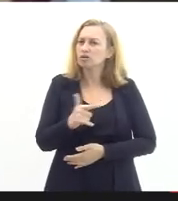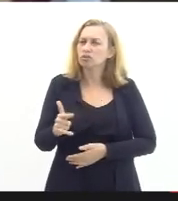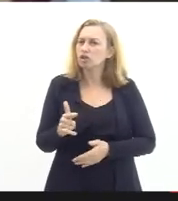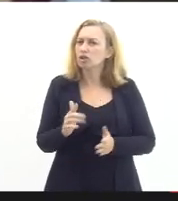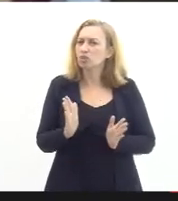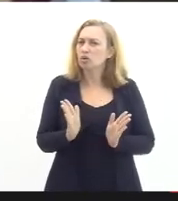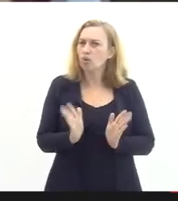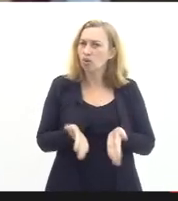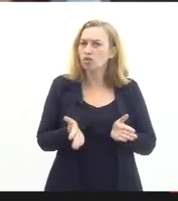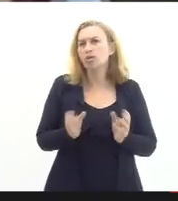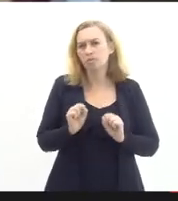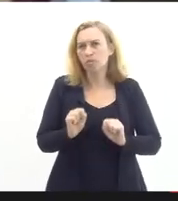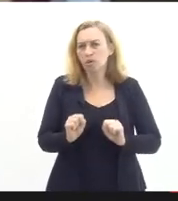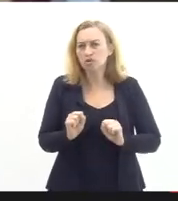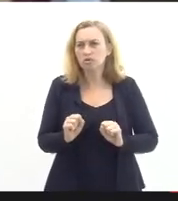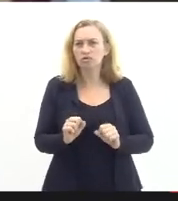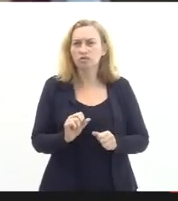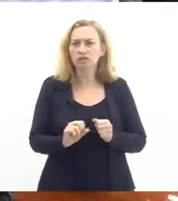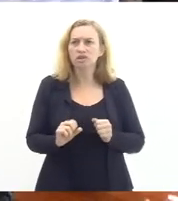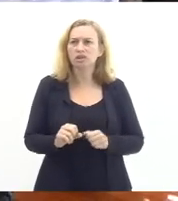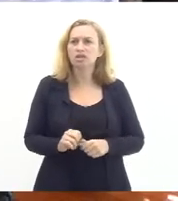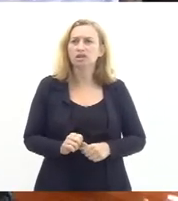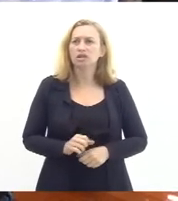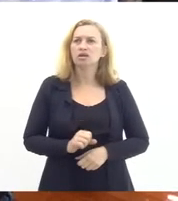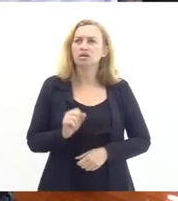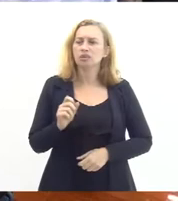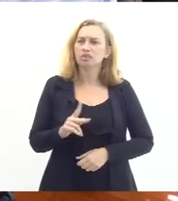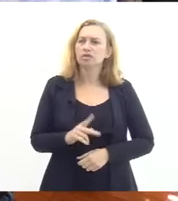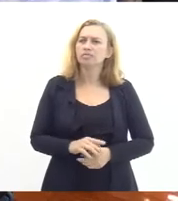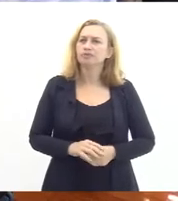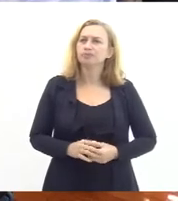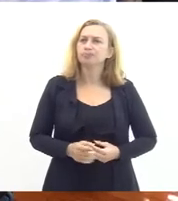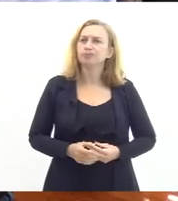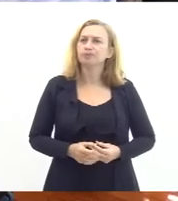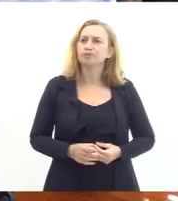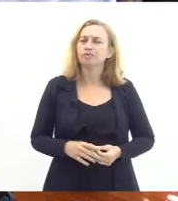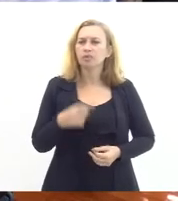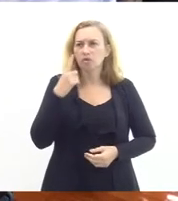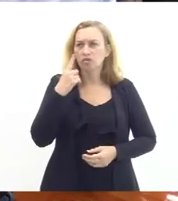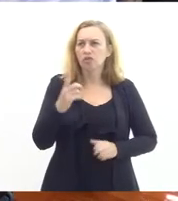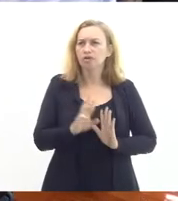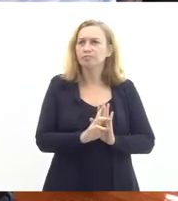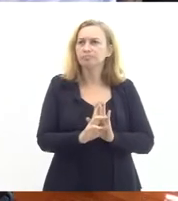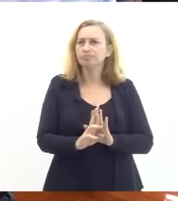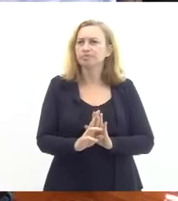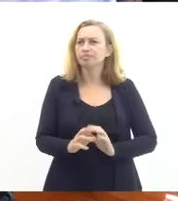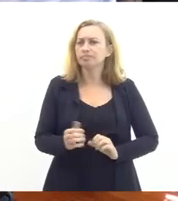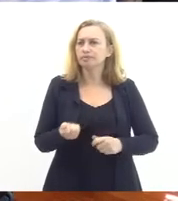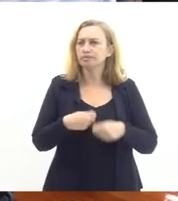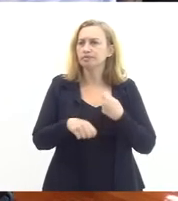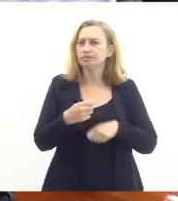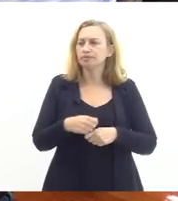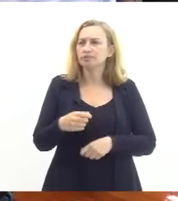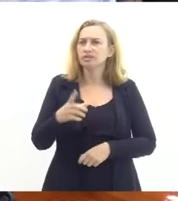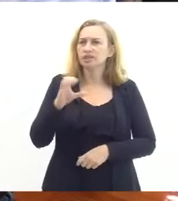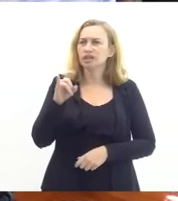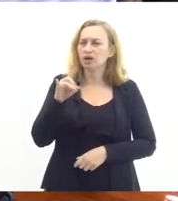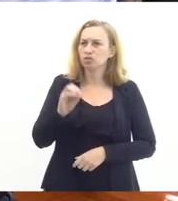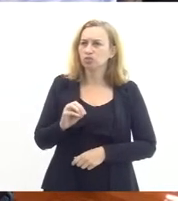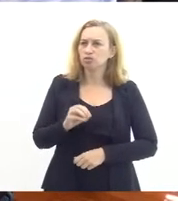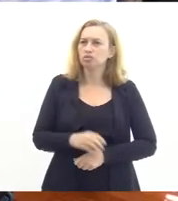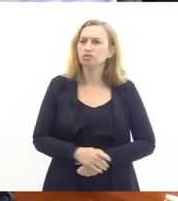fechado não mas é possível fazer depois eu vou ver que a FITEC talvez tenha que os representantes aqui da administração Cláudio Vasconcelos